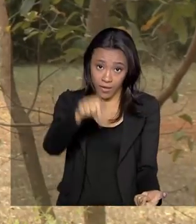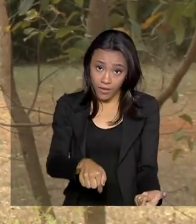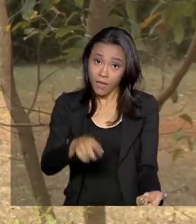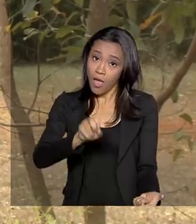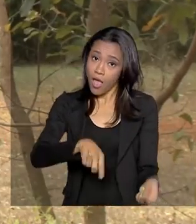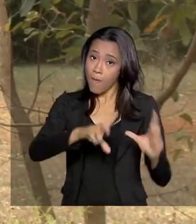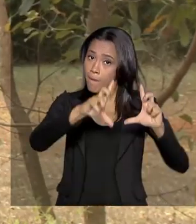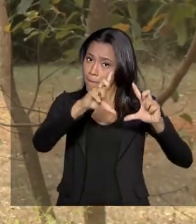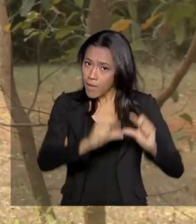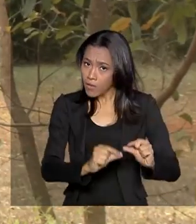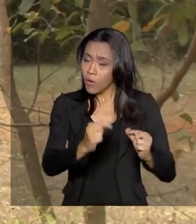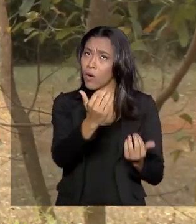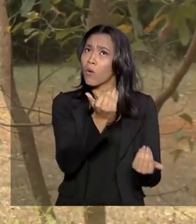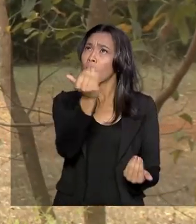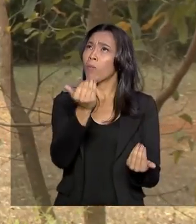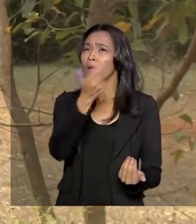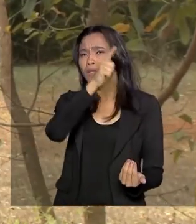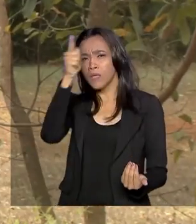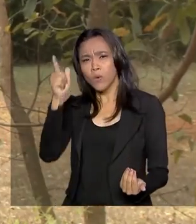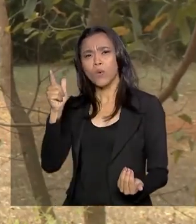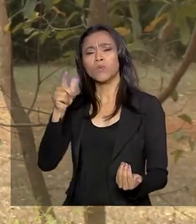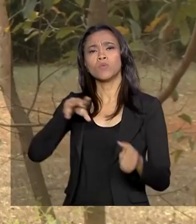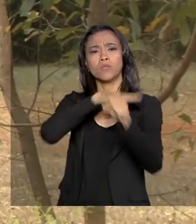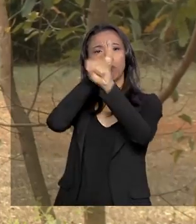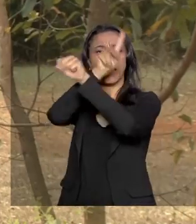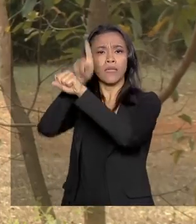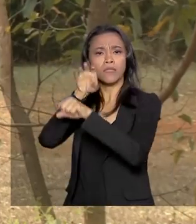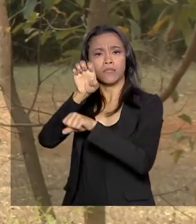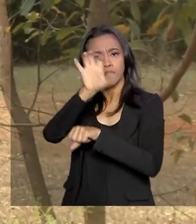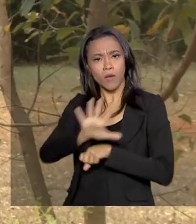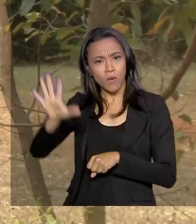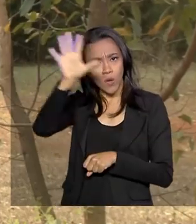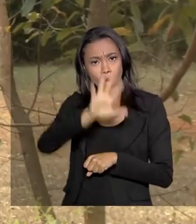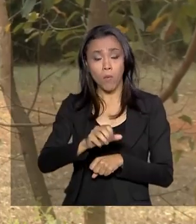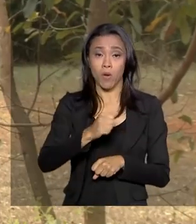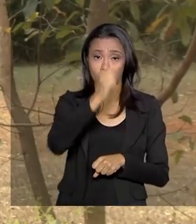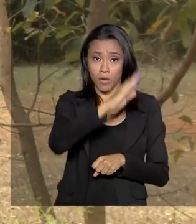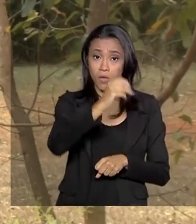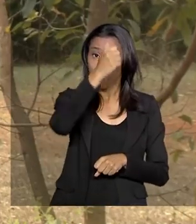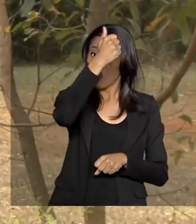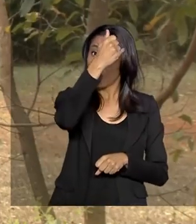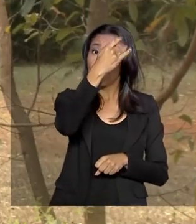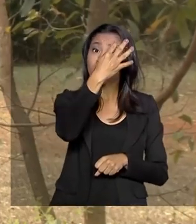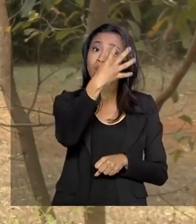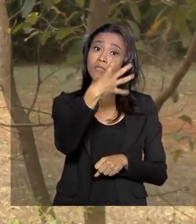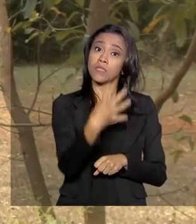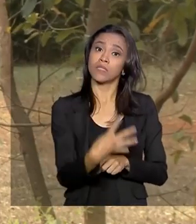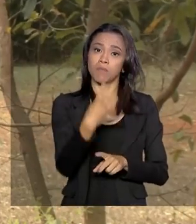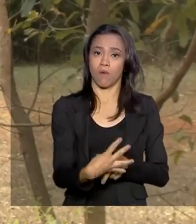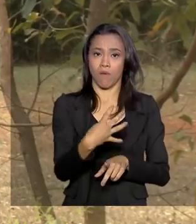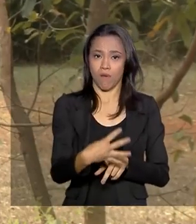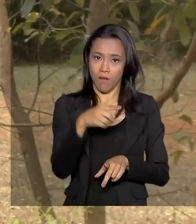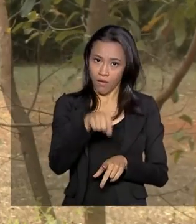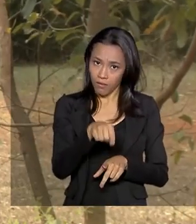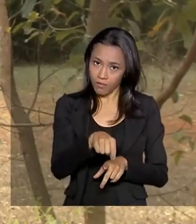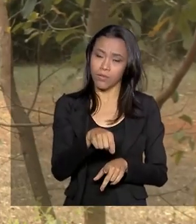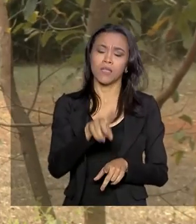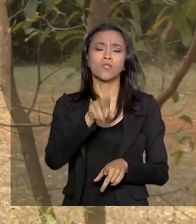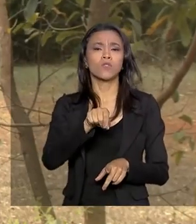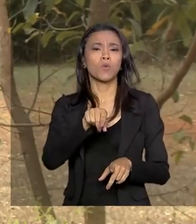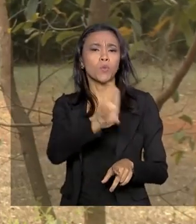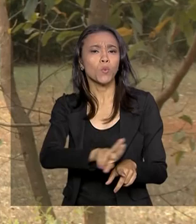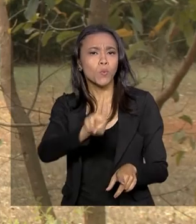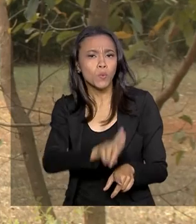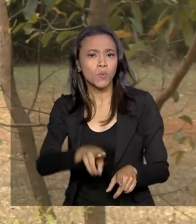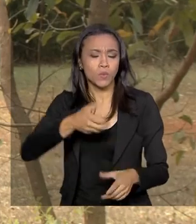menor do que em muitos países da Europa. O Brasil aparece na 44ª posição no ranking sobre o emprego